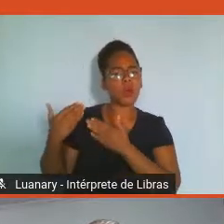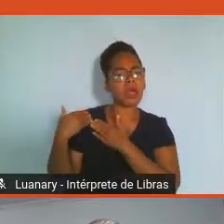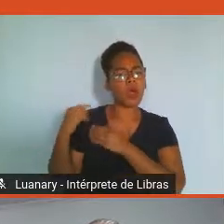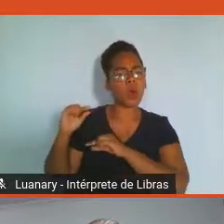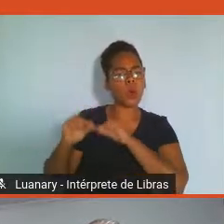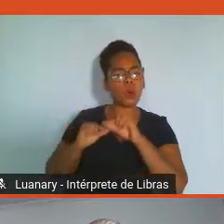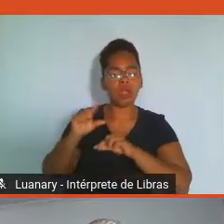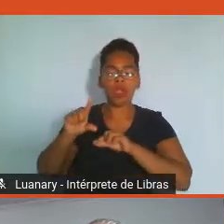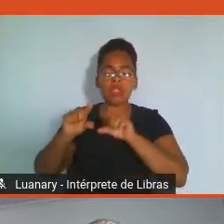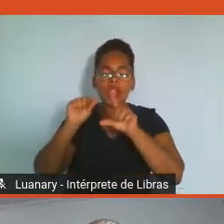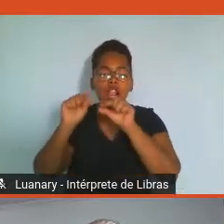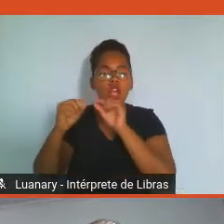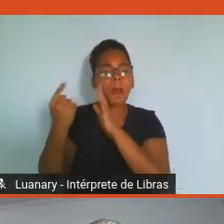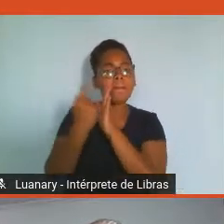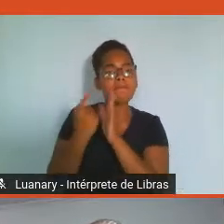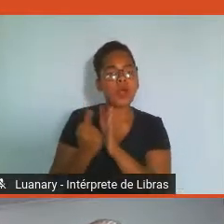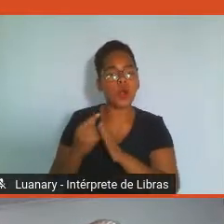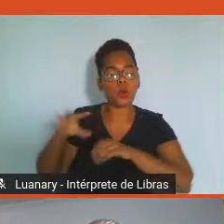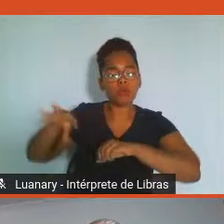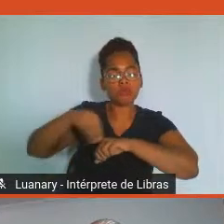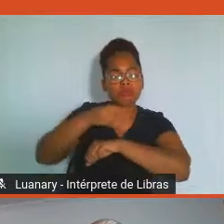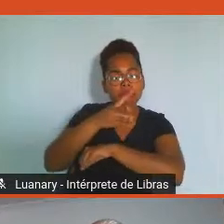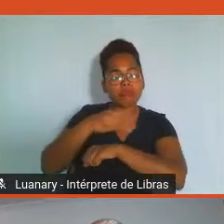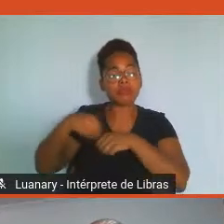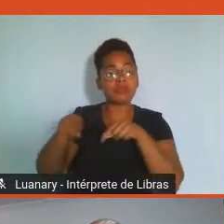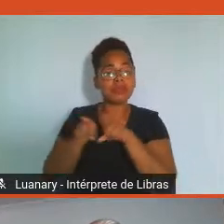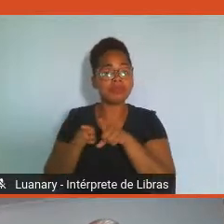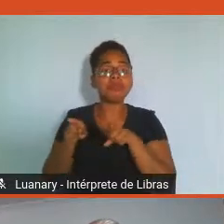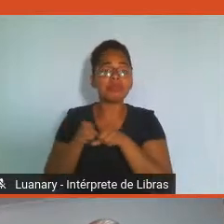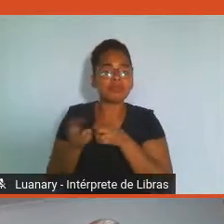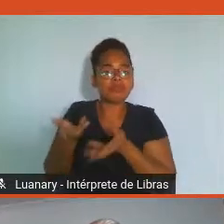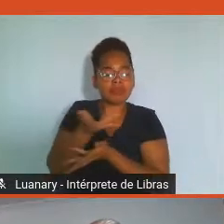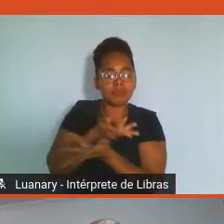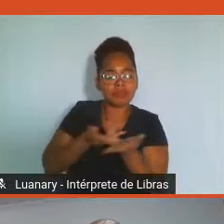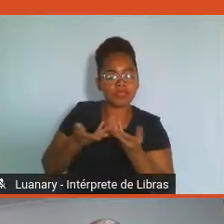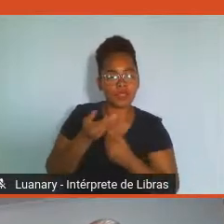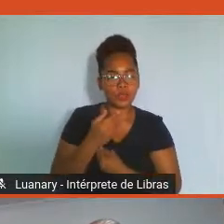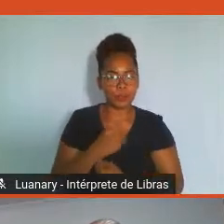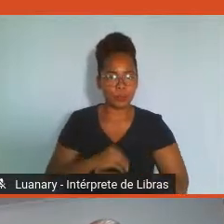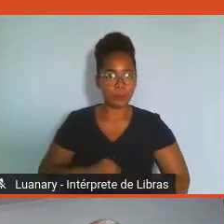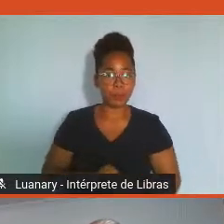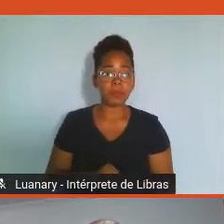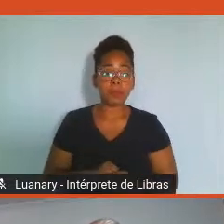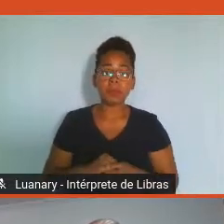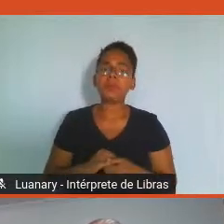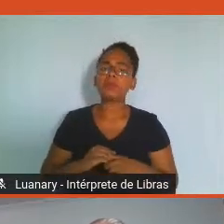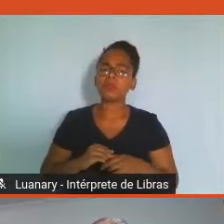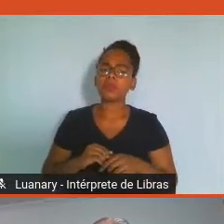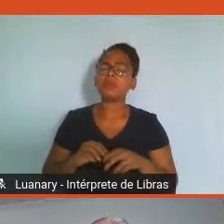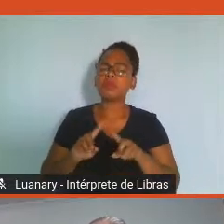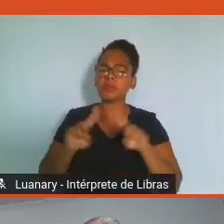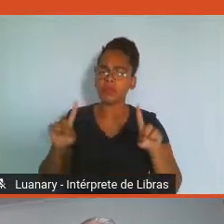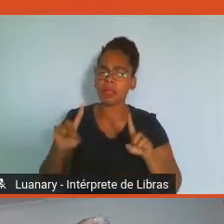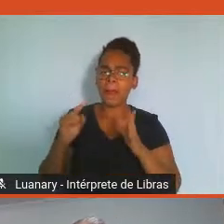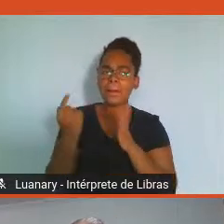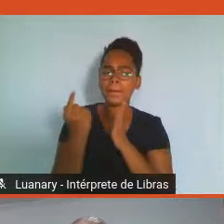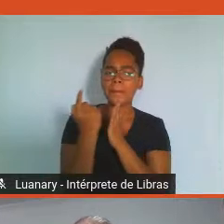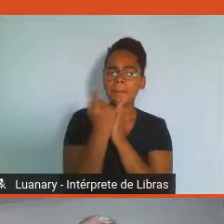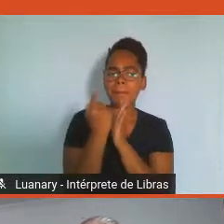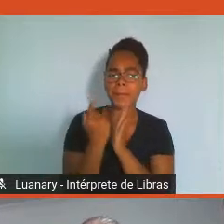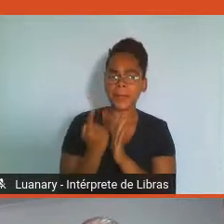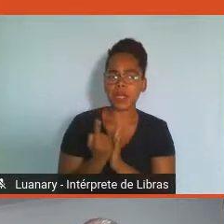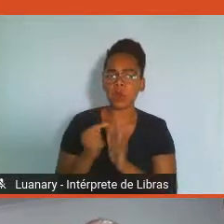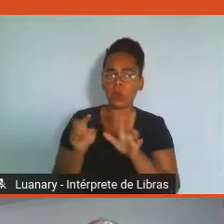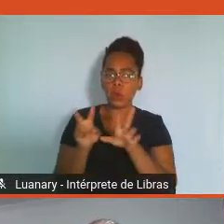respondendo, interagindo com vocês. Só informando que, em relação às perguntas que forem feitas sobre o